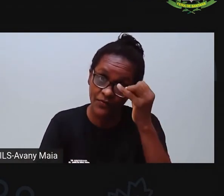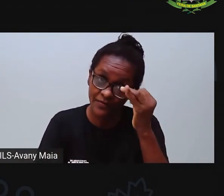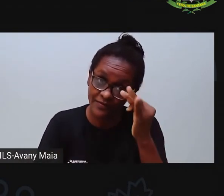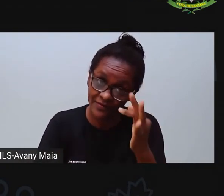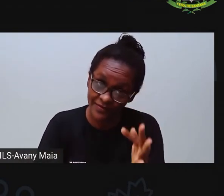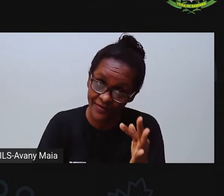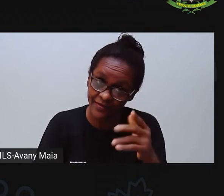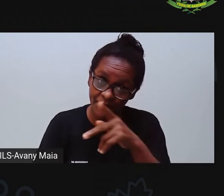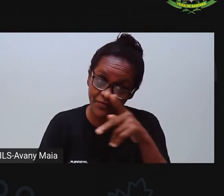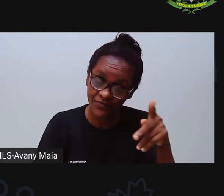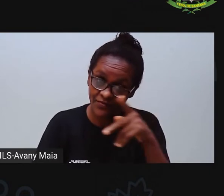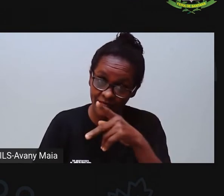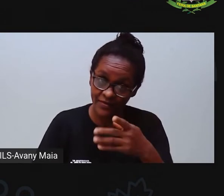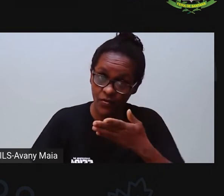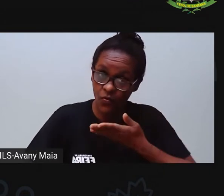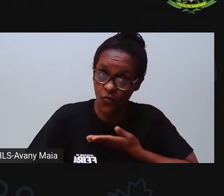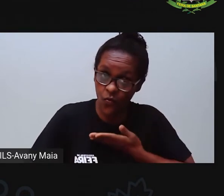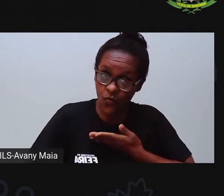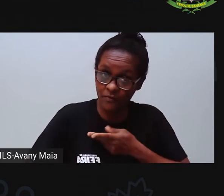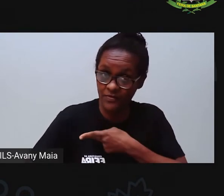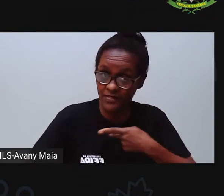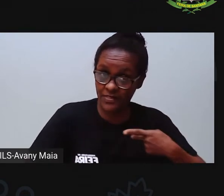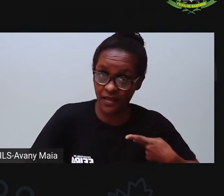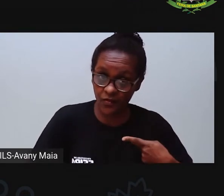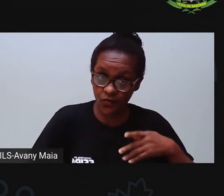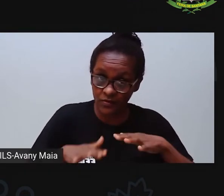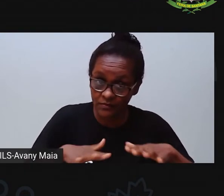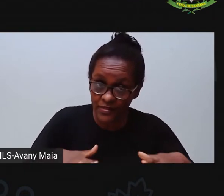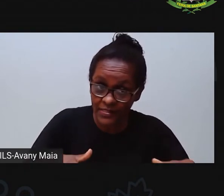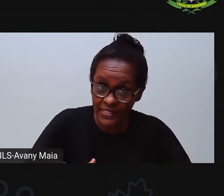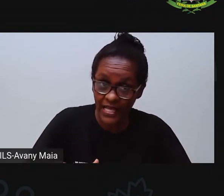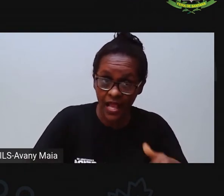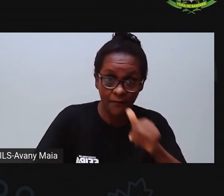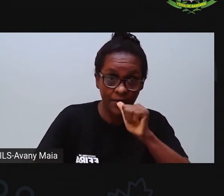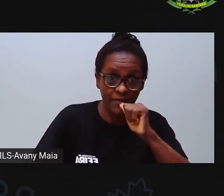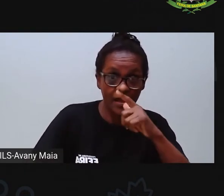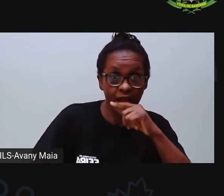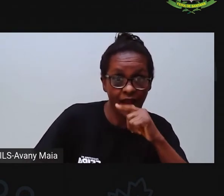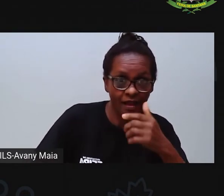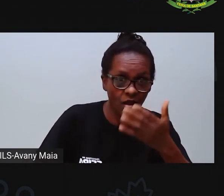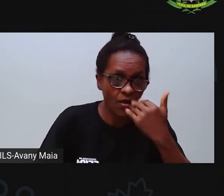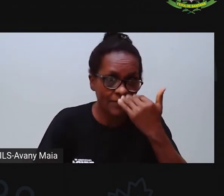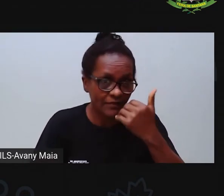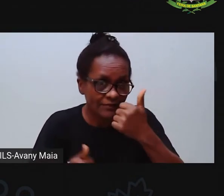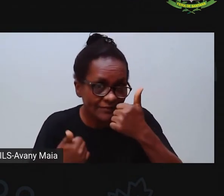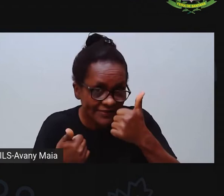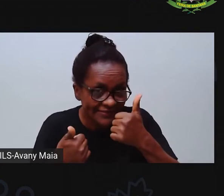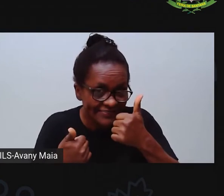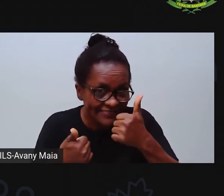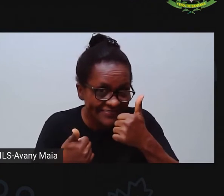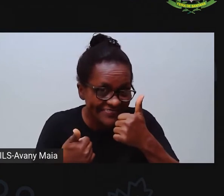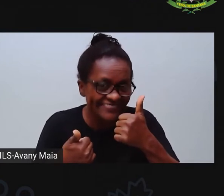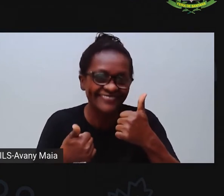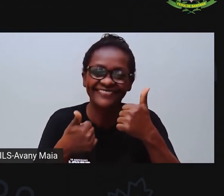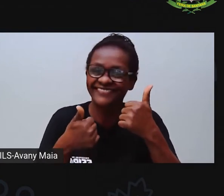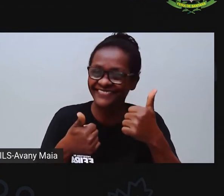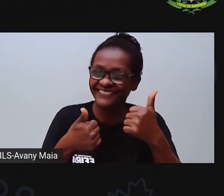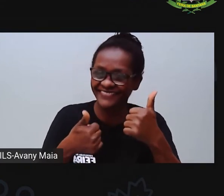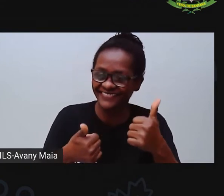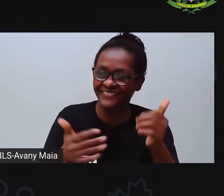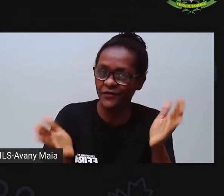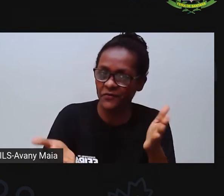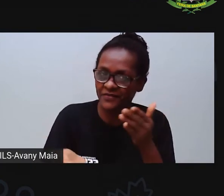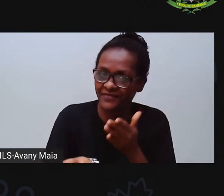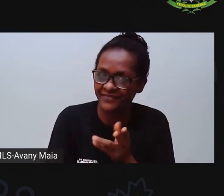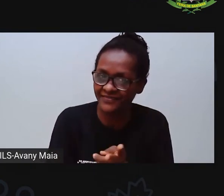corpo saudável, de manter o corpo em movimento, de beber bastante água e se alimentar bem? Então, tudo bem. Vamos lá para a nossa